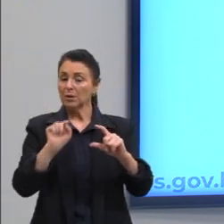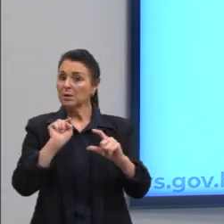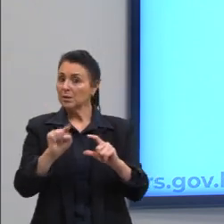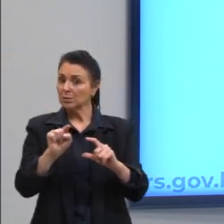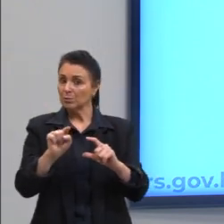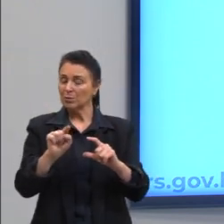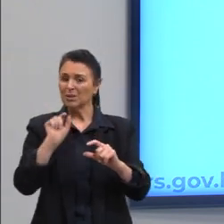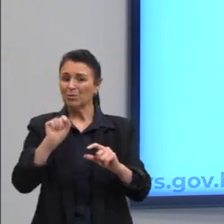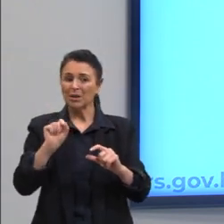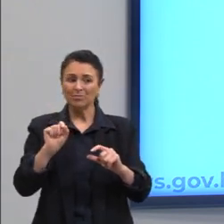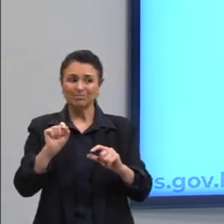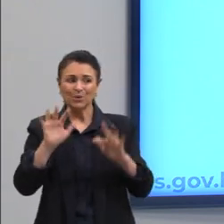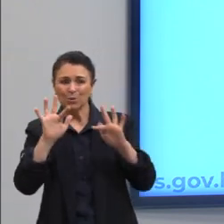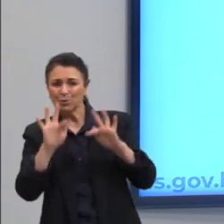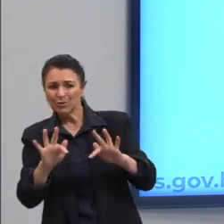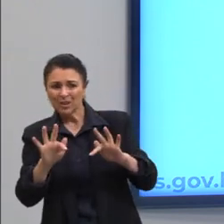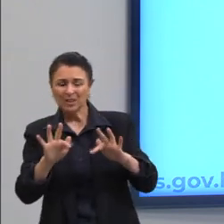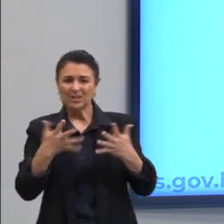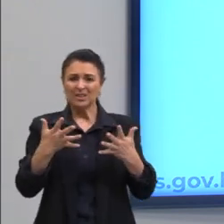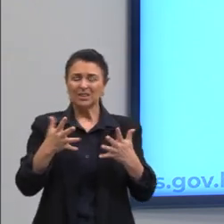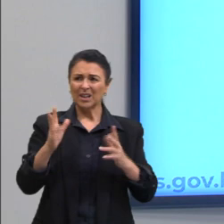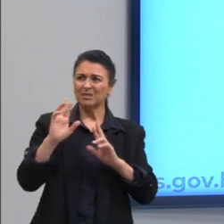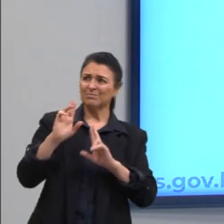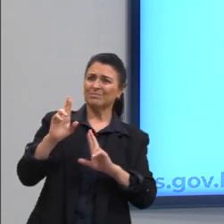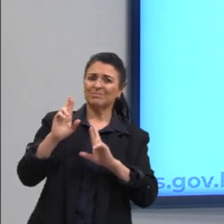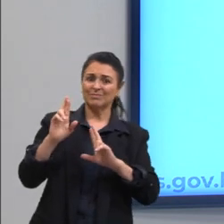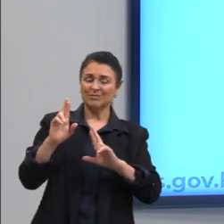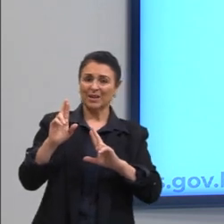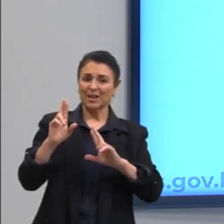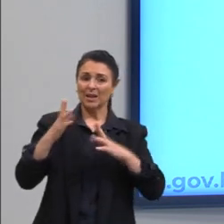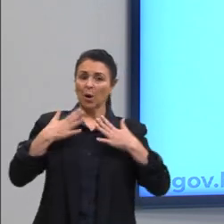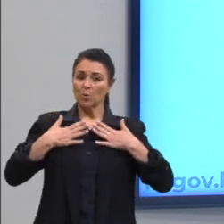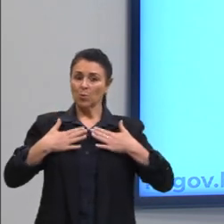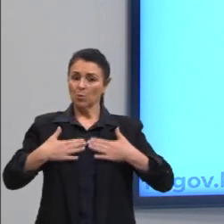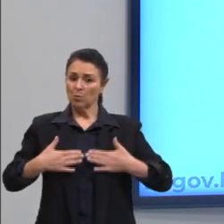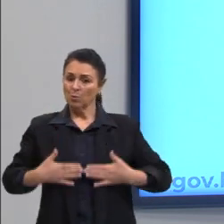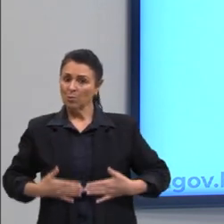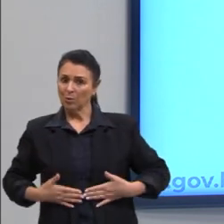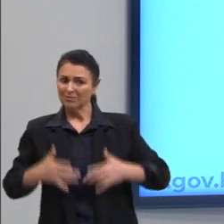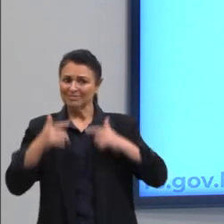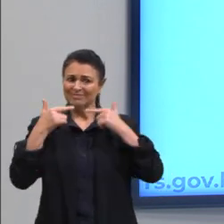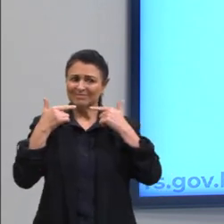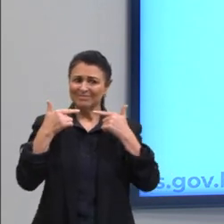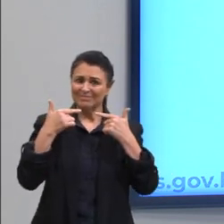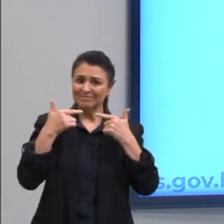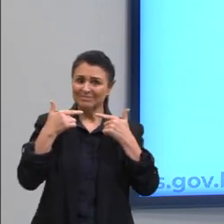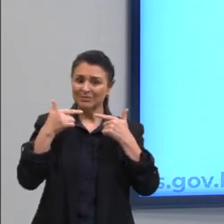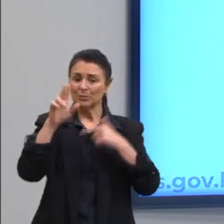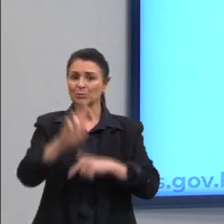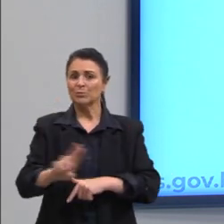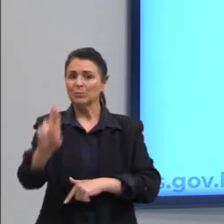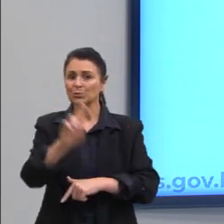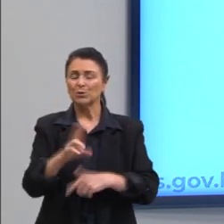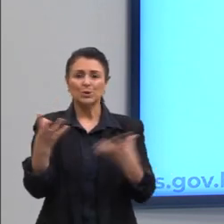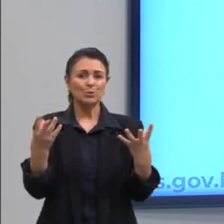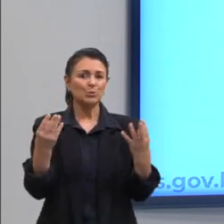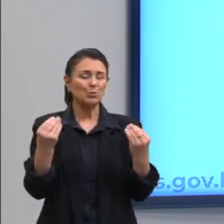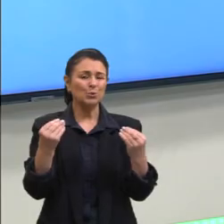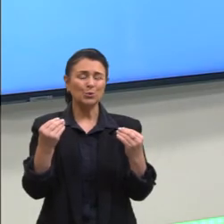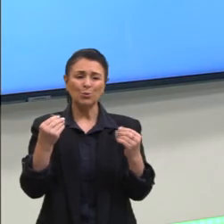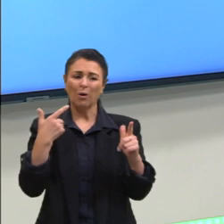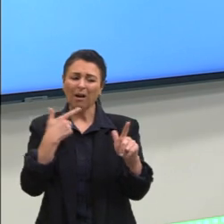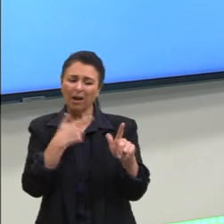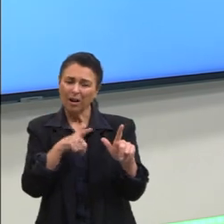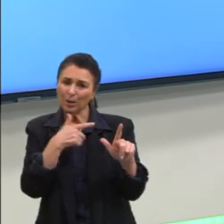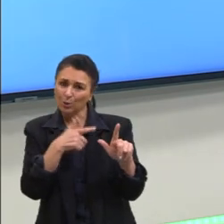quebra, a quebra da expectativa, o humor, para transmitir a sua mensagem, até porque, gente, utiliza muito, a ironia, utiliza